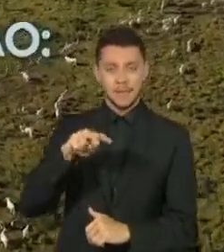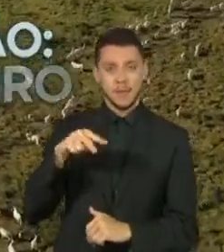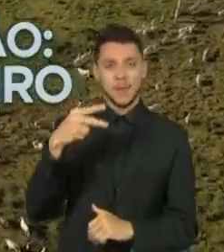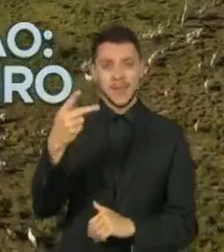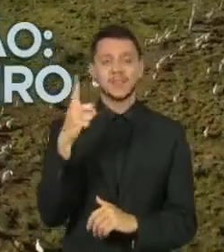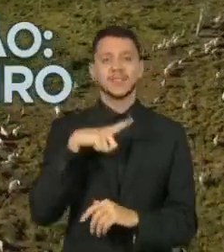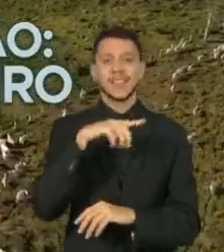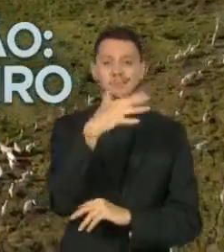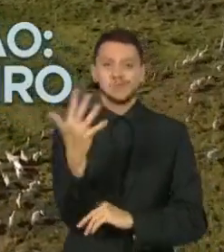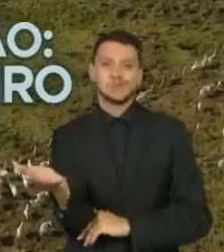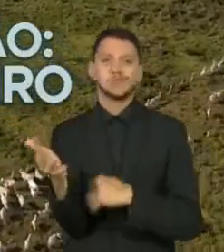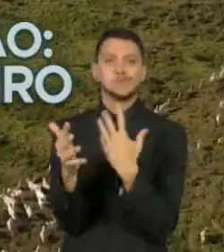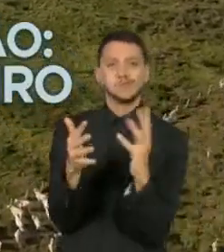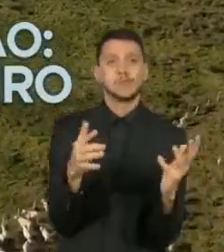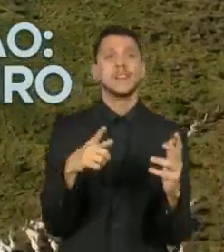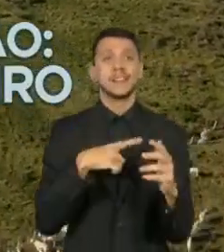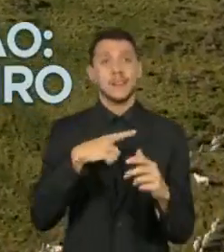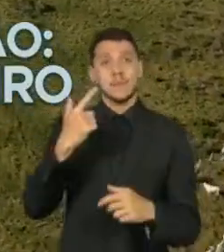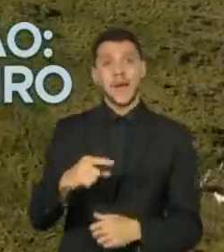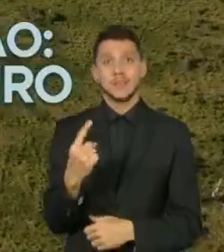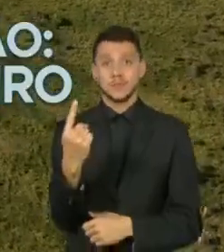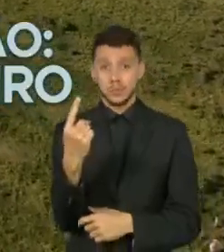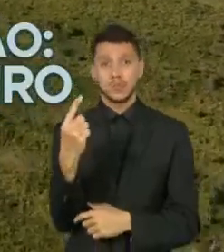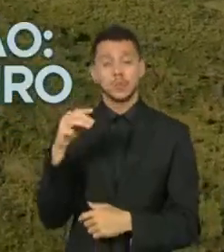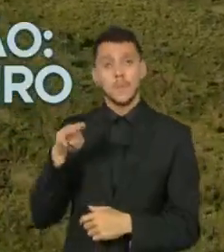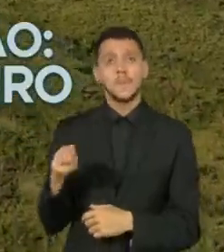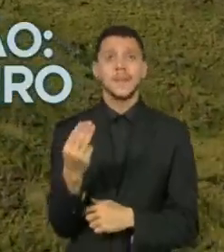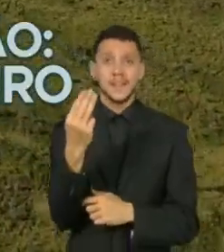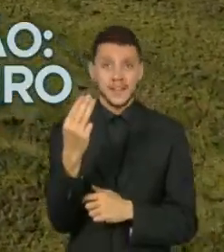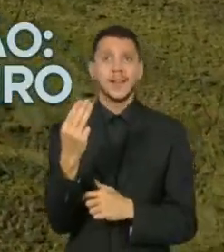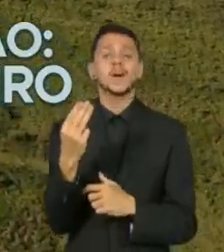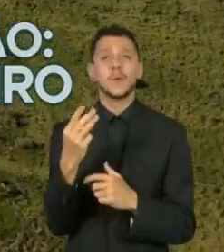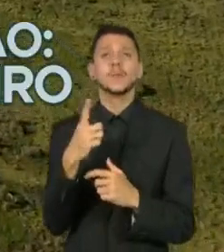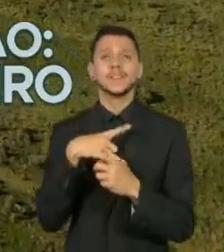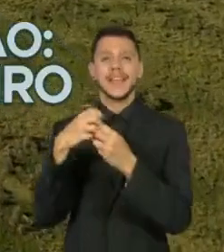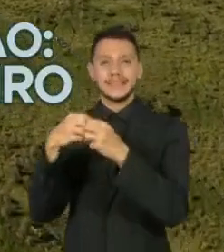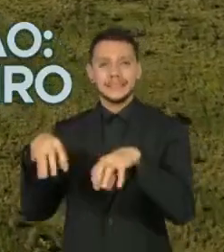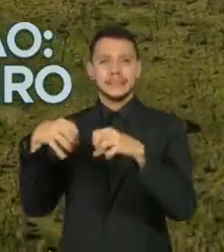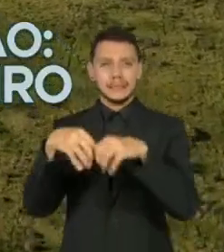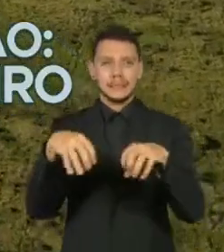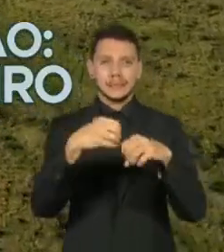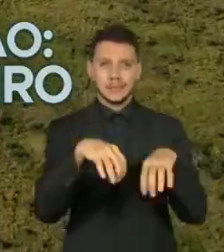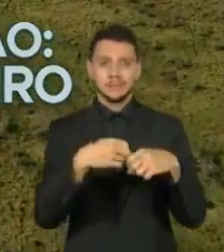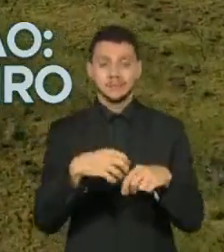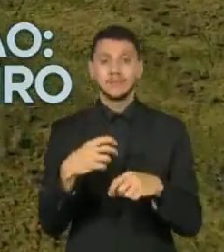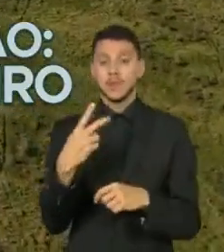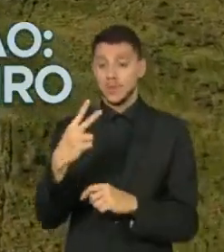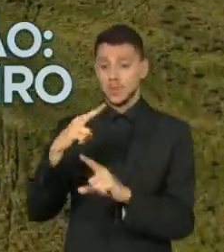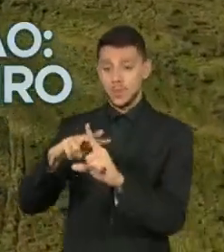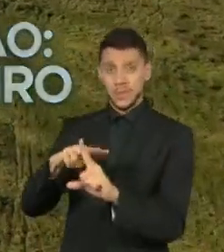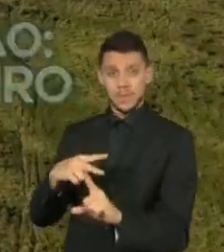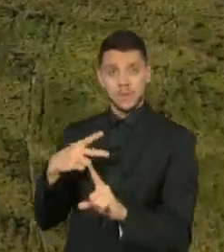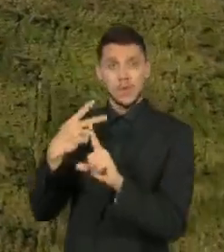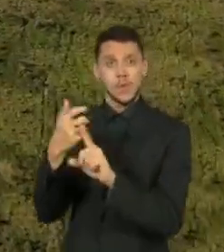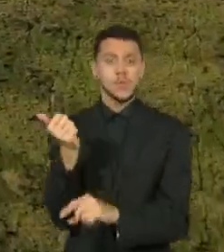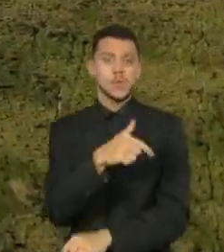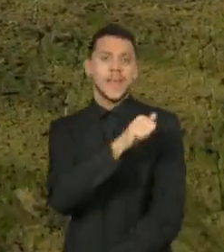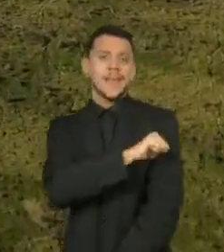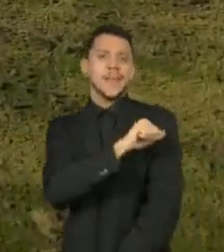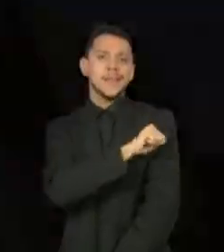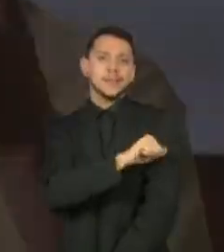outro milhão em vários estágios de degradação. Uma área duas vezes maior do que a cidade do Rio de Janeiro.